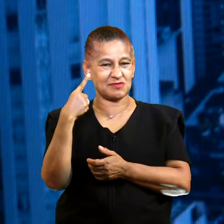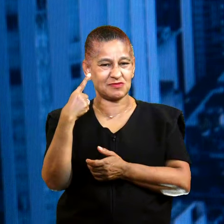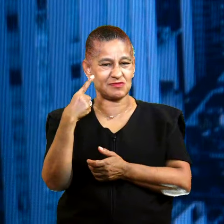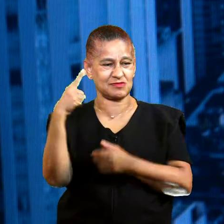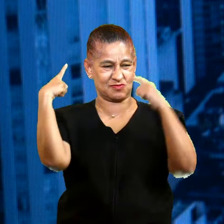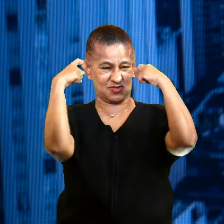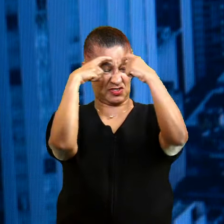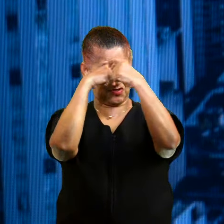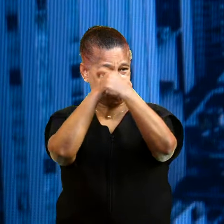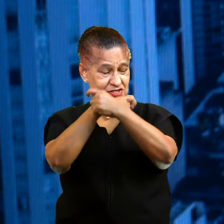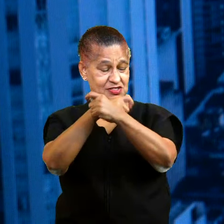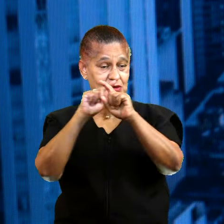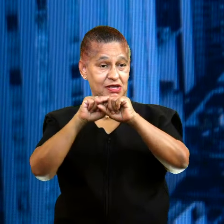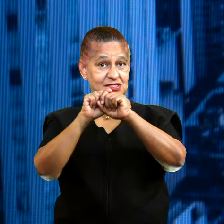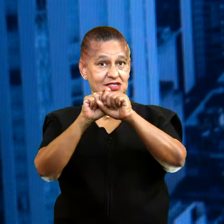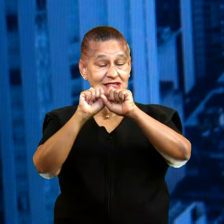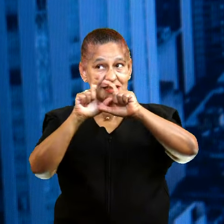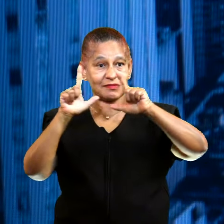Da maneira como ela é.